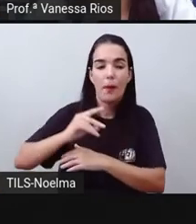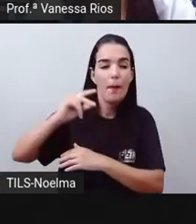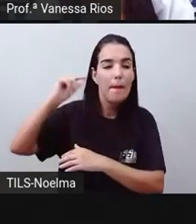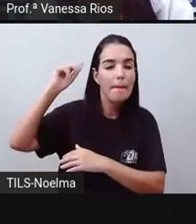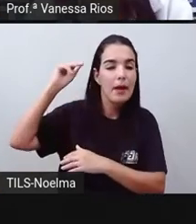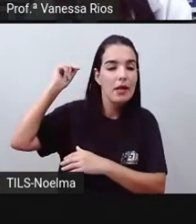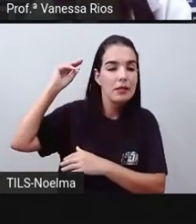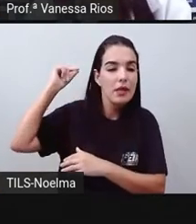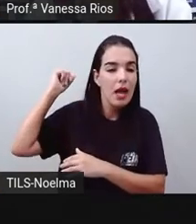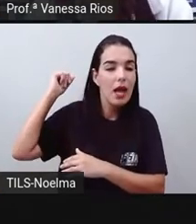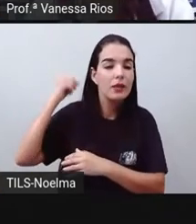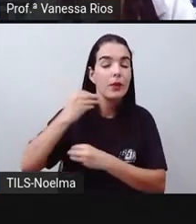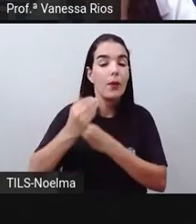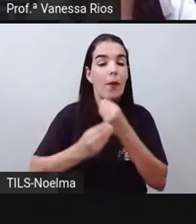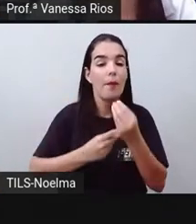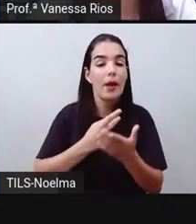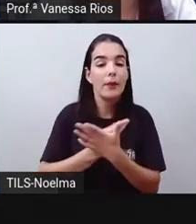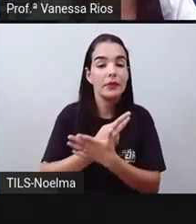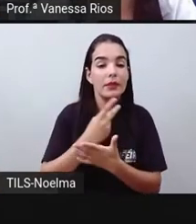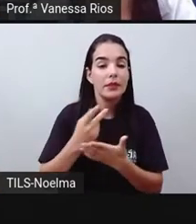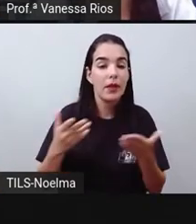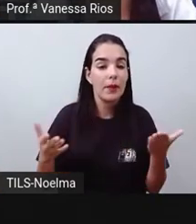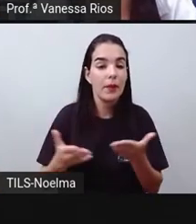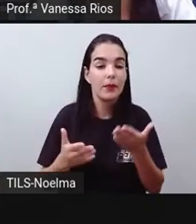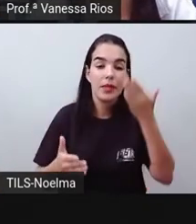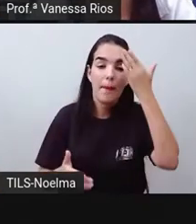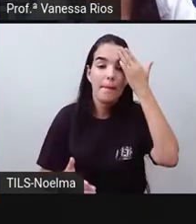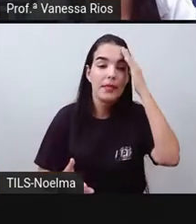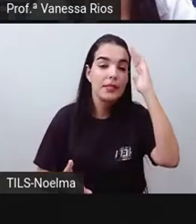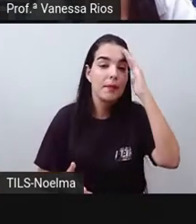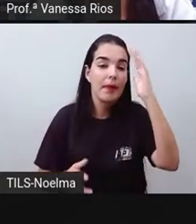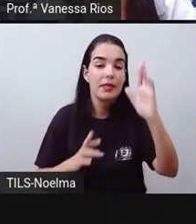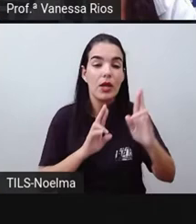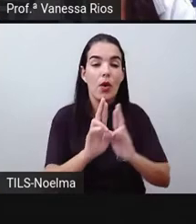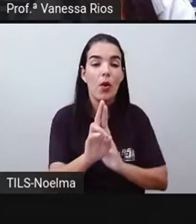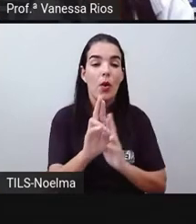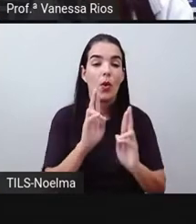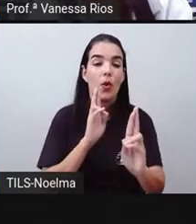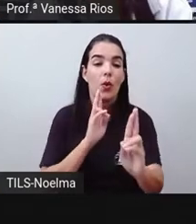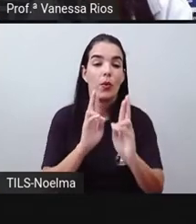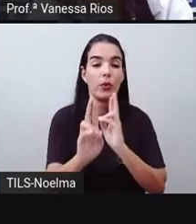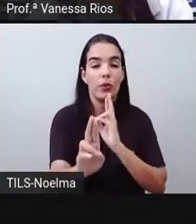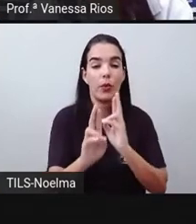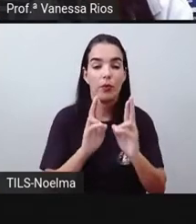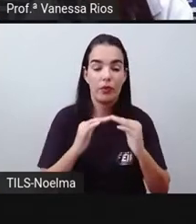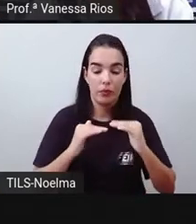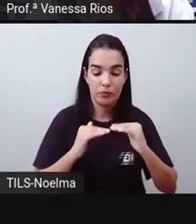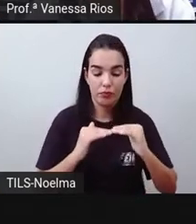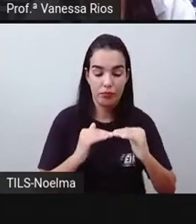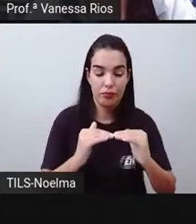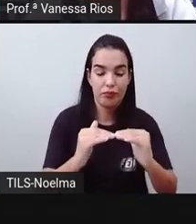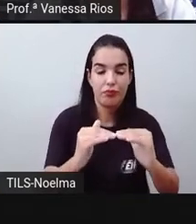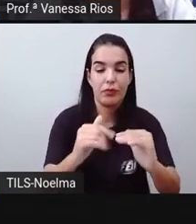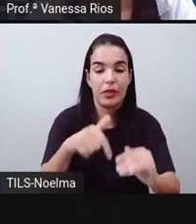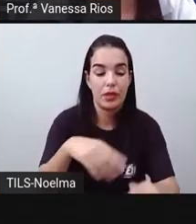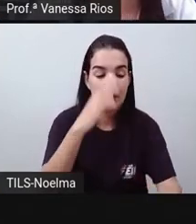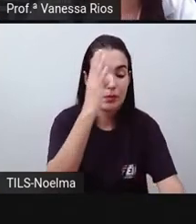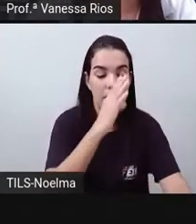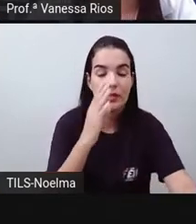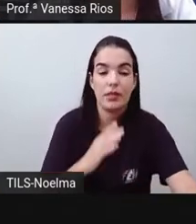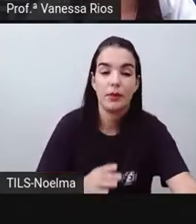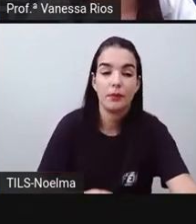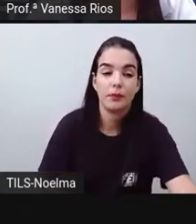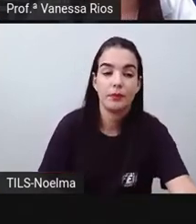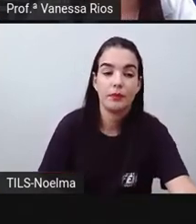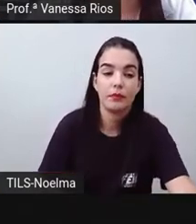aí transformações em relação às principais rodovias, as rodovias que são pavimentadas no nosso país. Esse